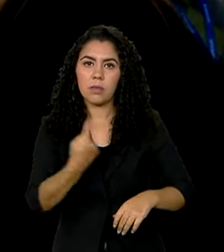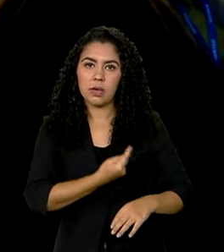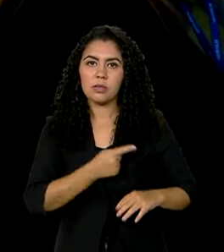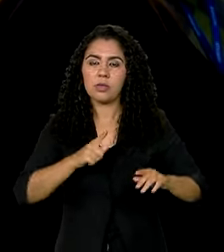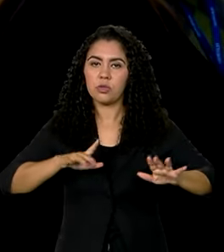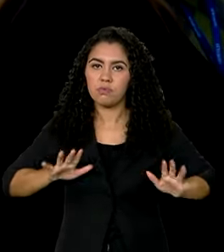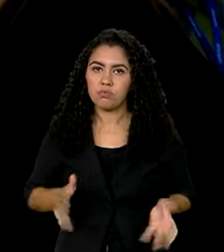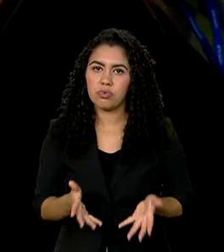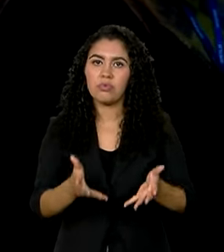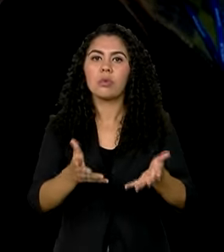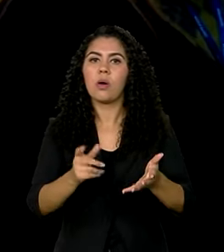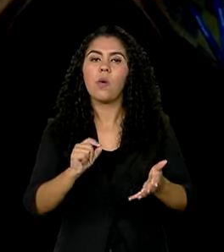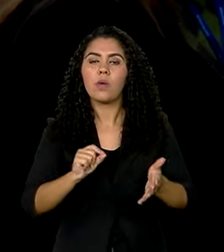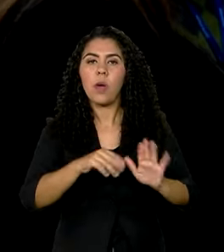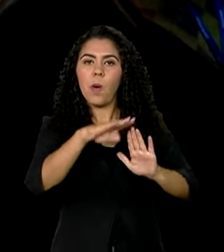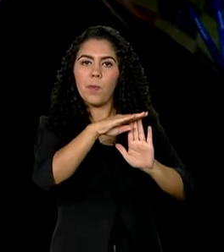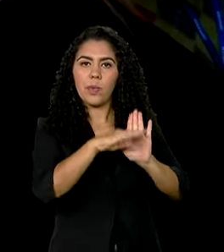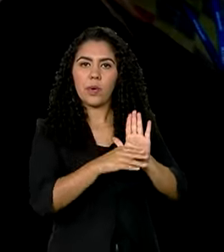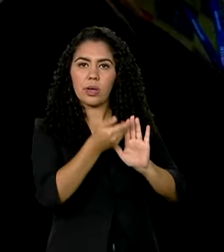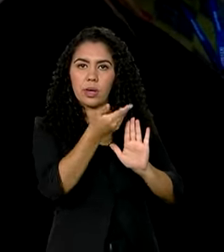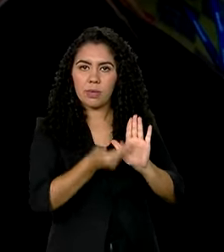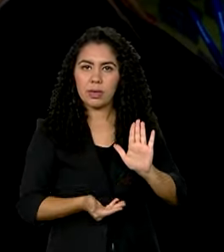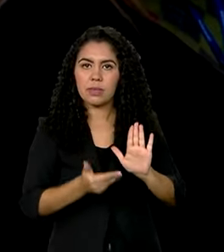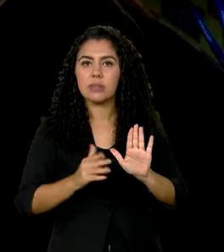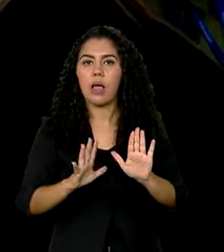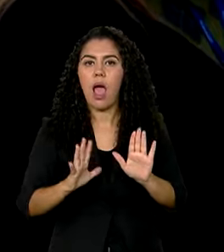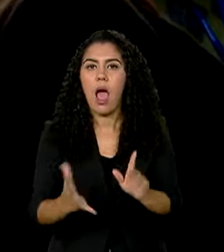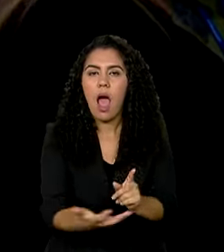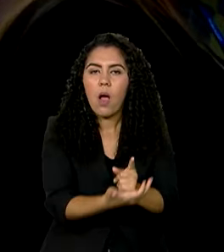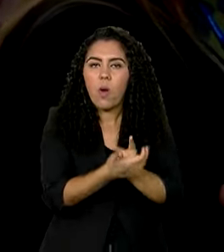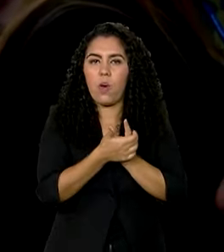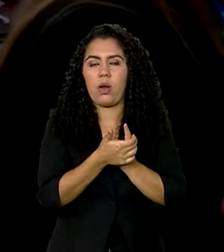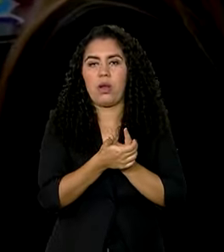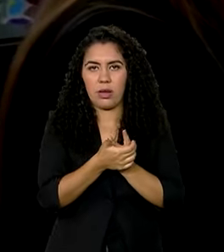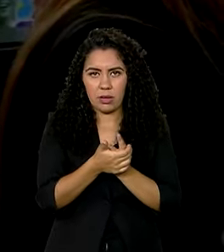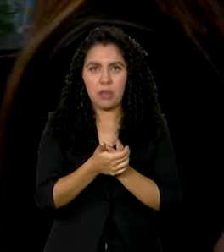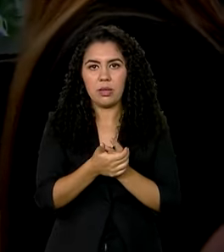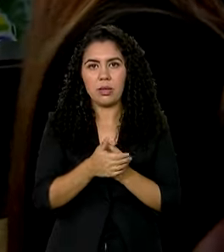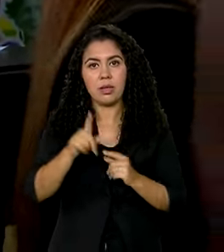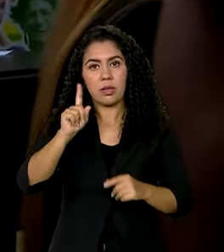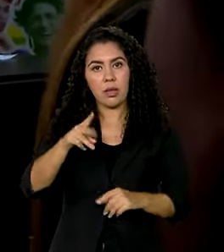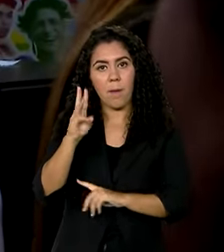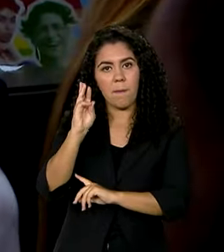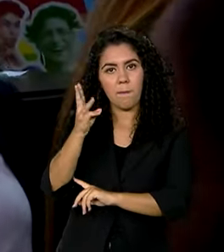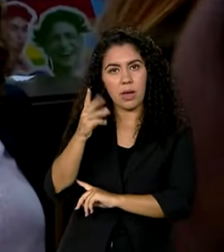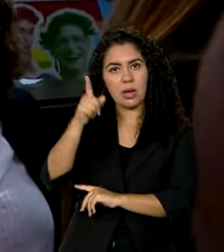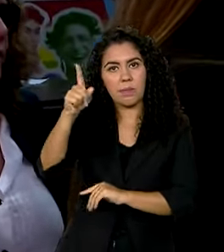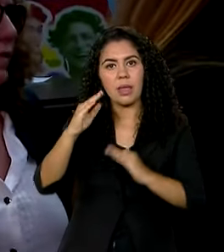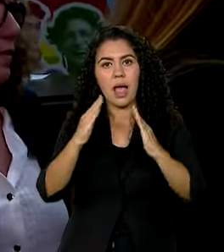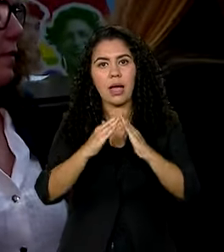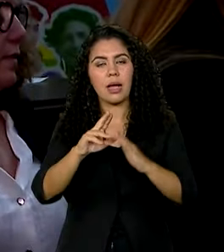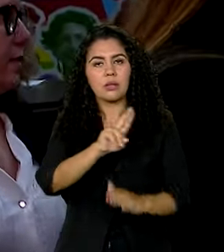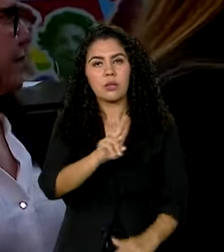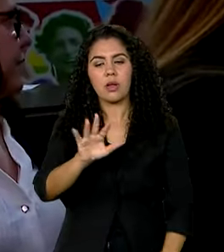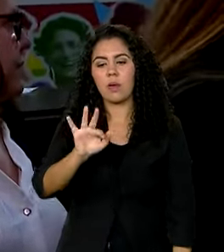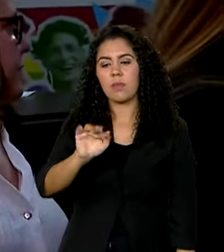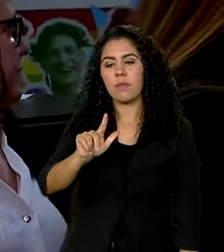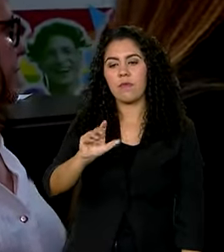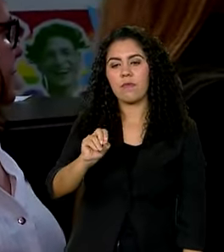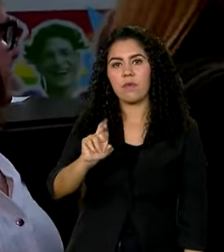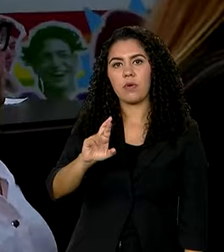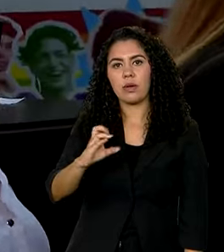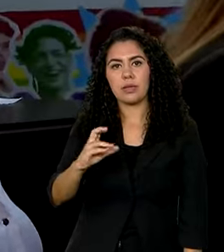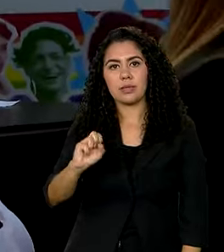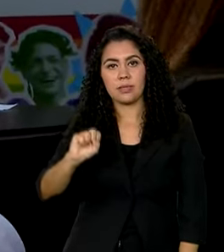Empoderar Mais e também no programa Acolher Mais. O programa Acolher Mais teve uma aranhão, que foi a casa Florescer, com uma casa que ficou em primeiro lugar